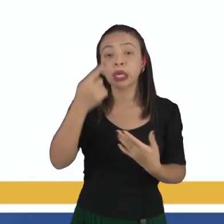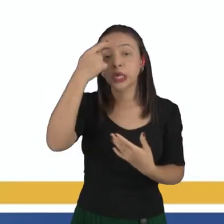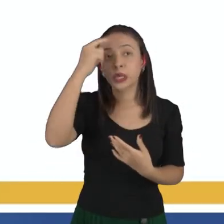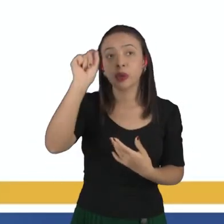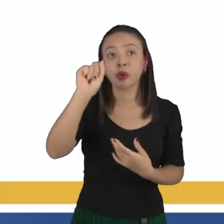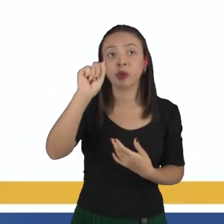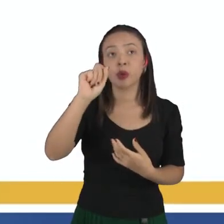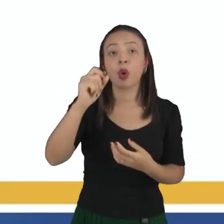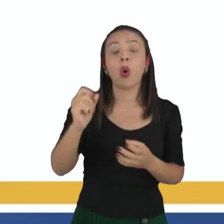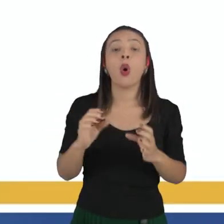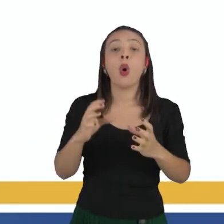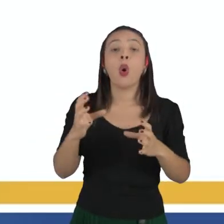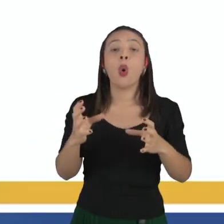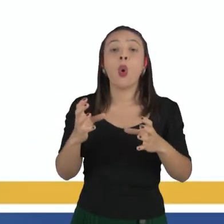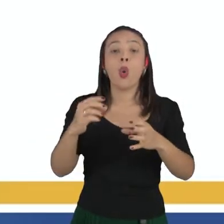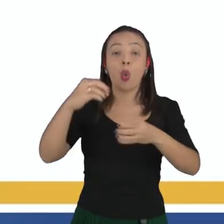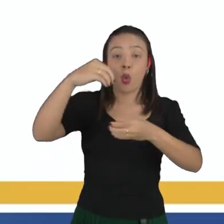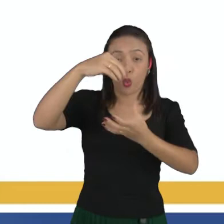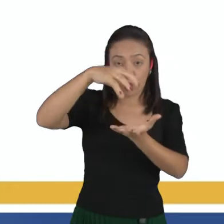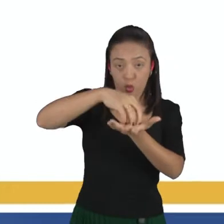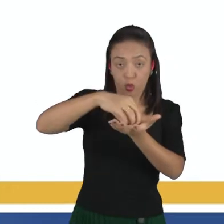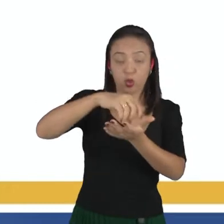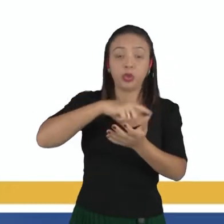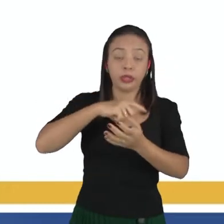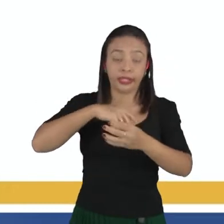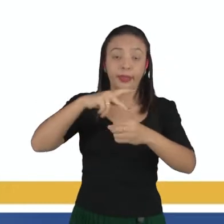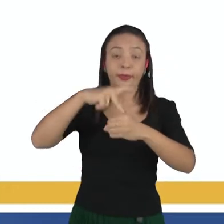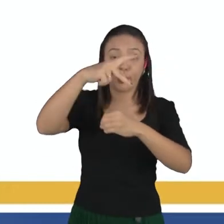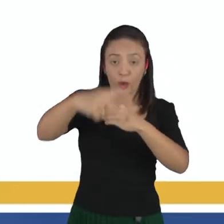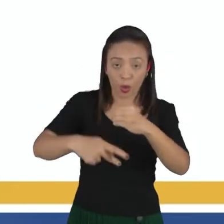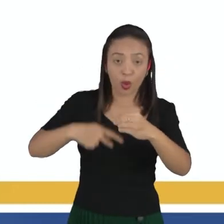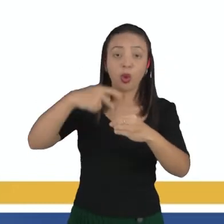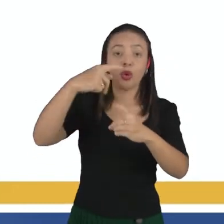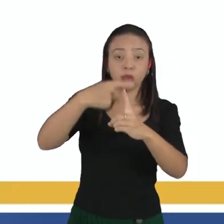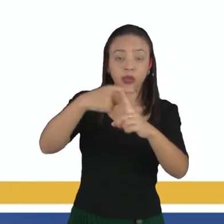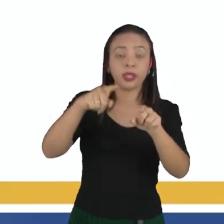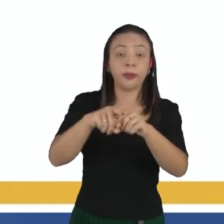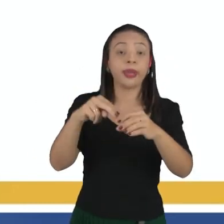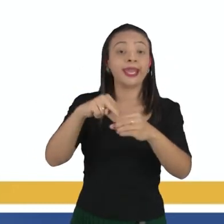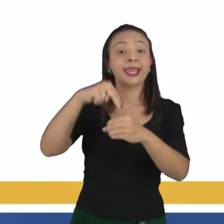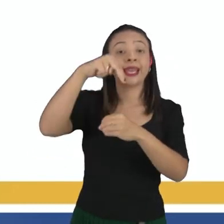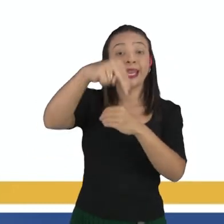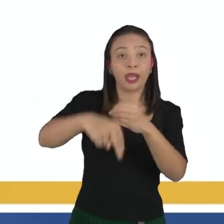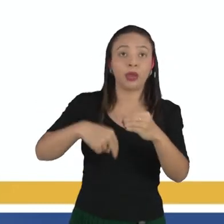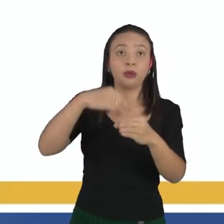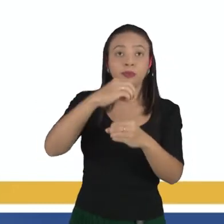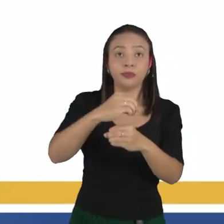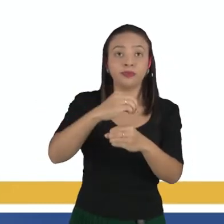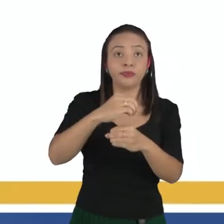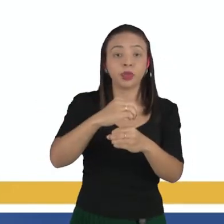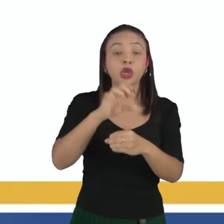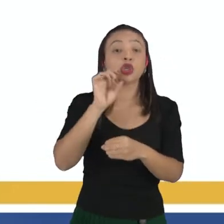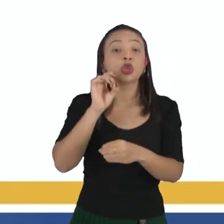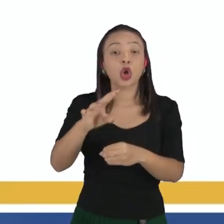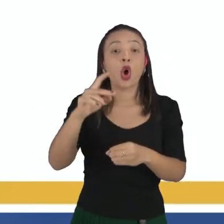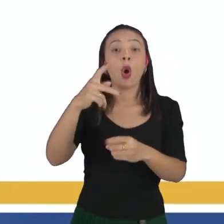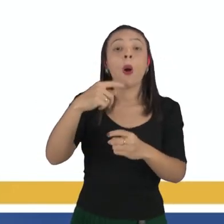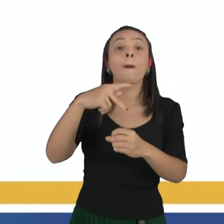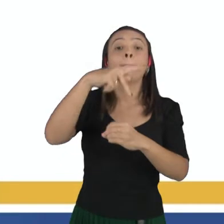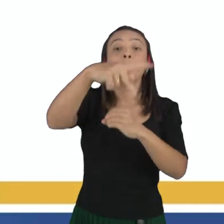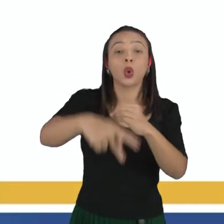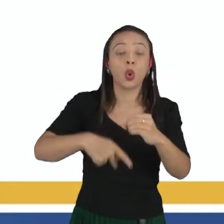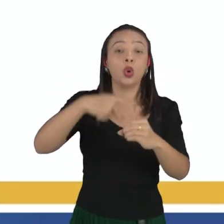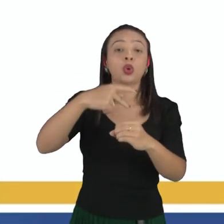O núcleo é formado por prótons e nêutrons. Com apenas os prótons possui carga, o núcleo é carregado